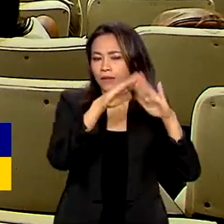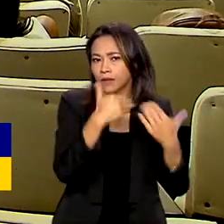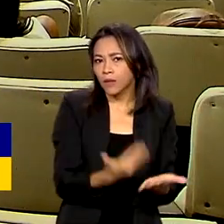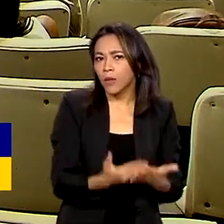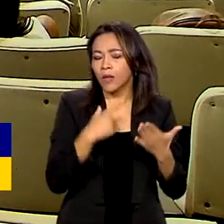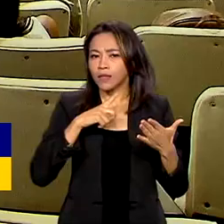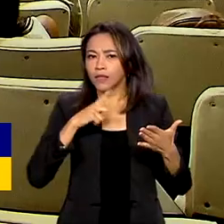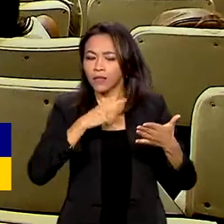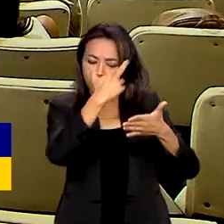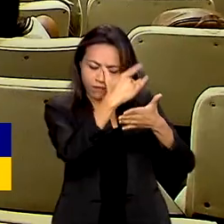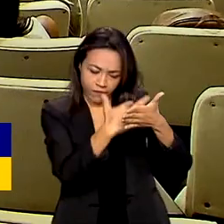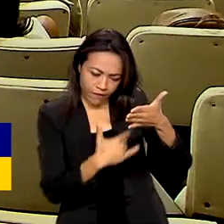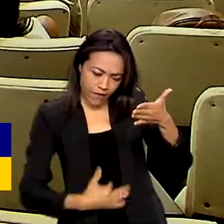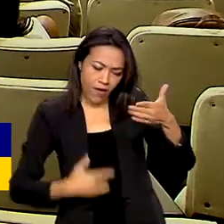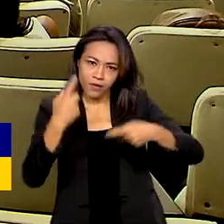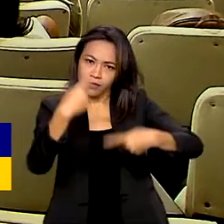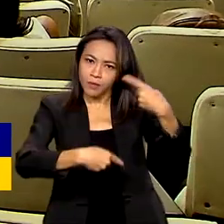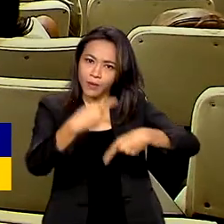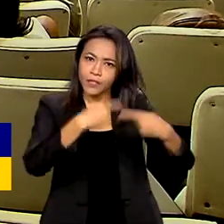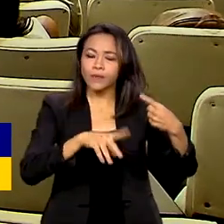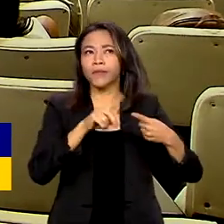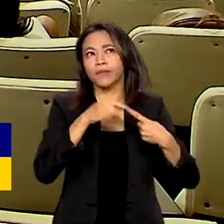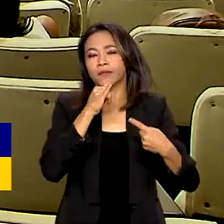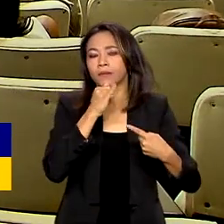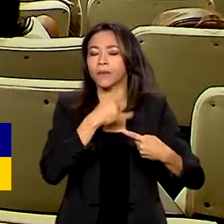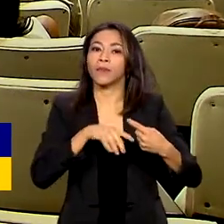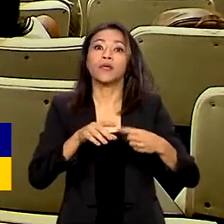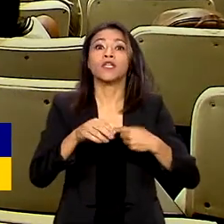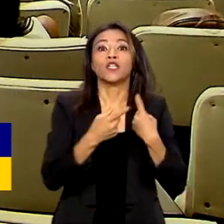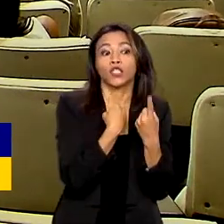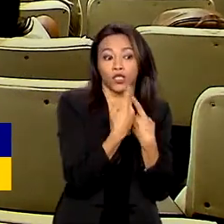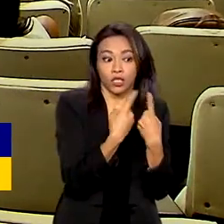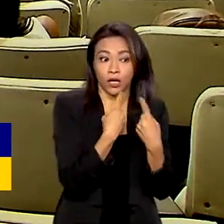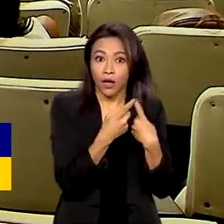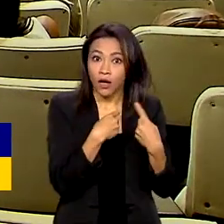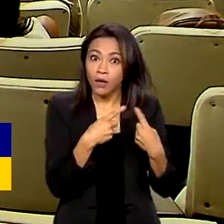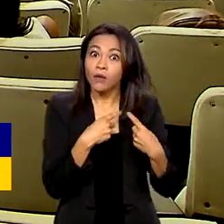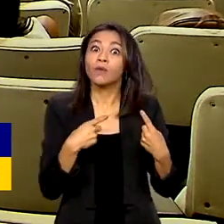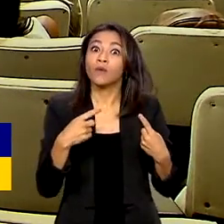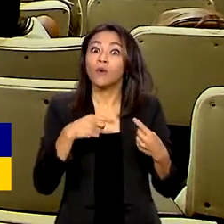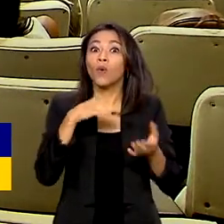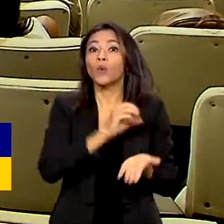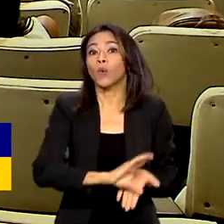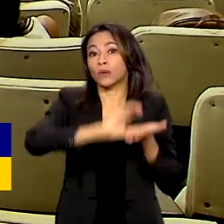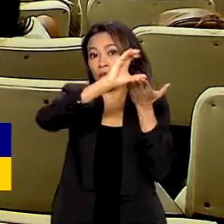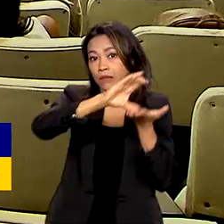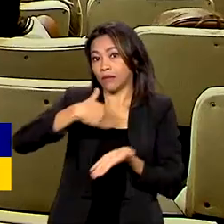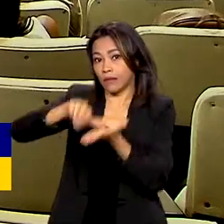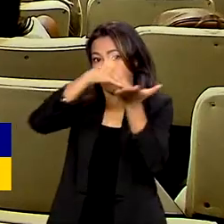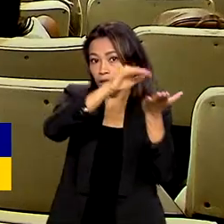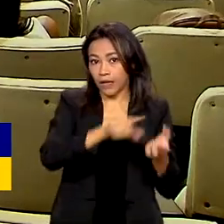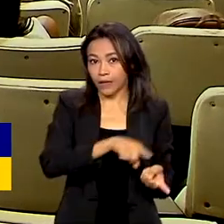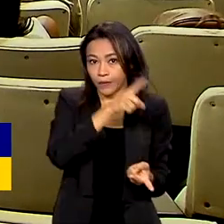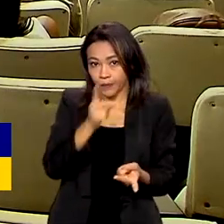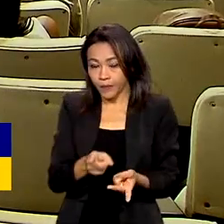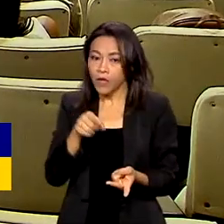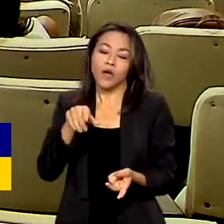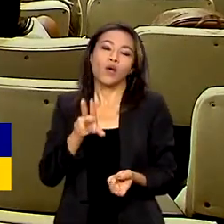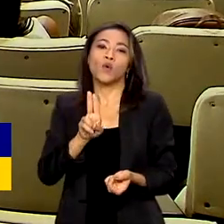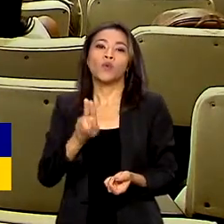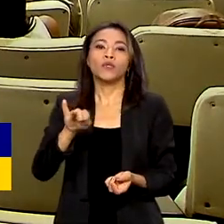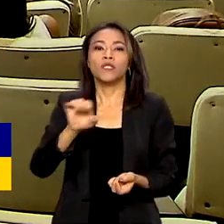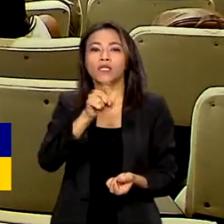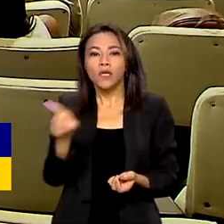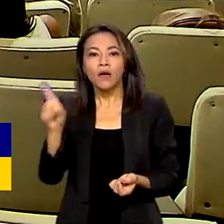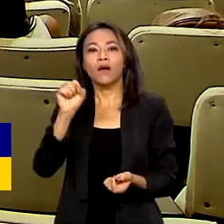políticas integradas, como o canal de diálogo com o Conselho Nacional de Secretários de Educação e a União dos Dirigentes